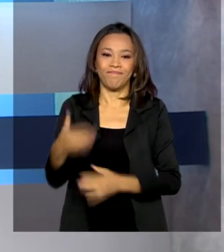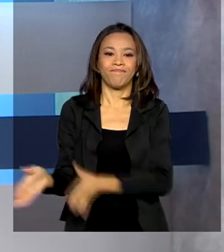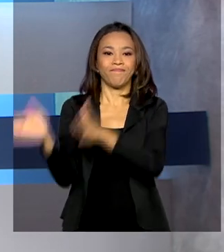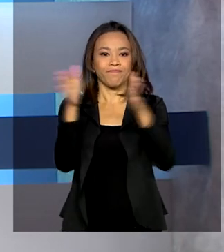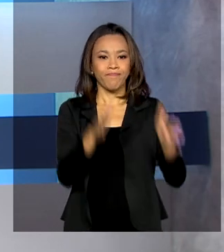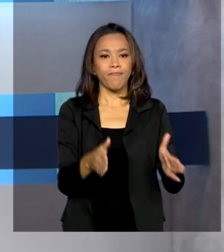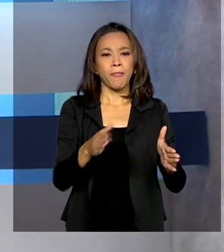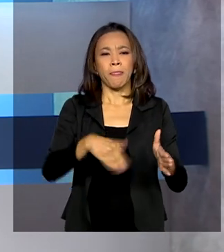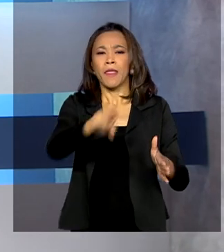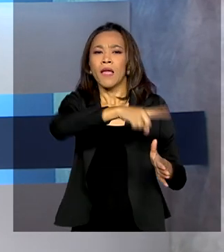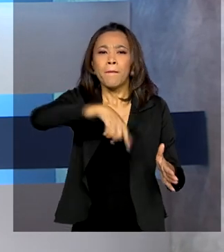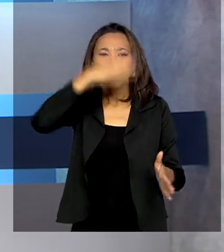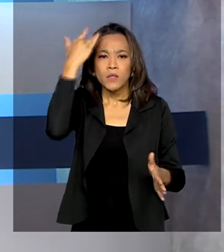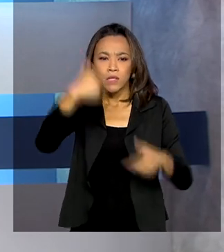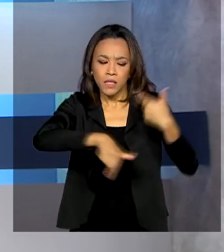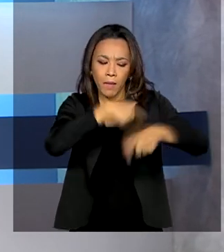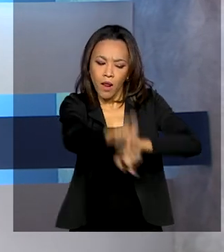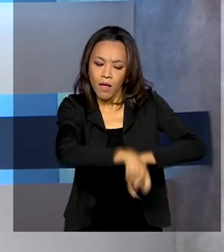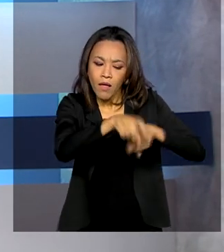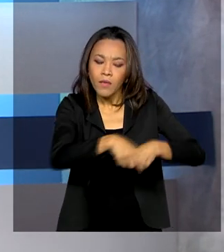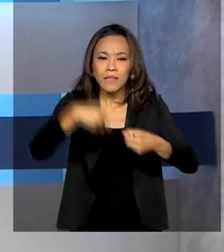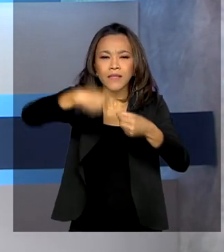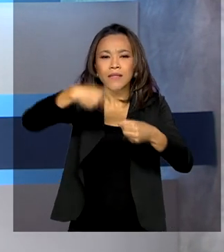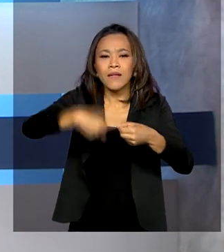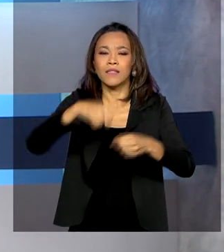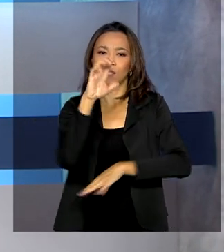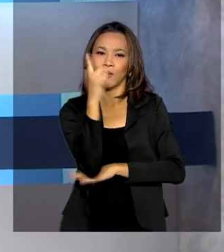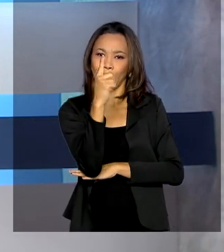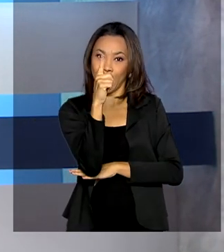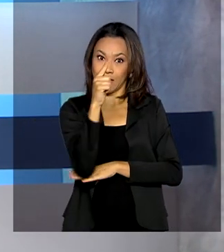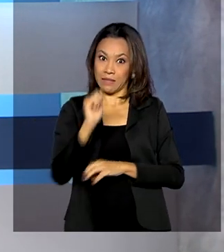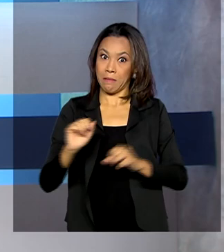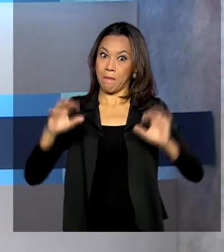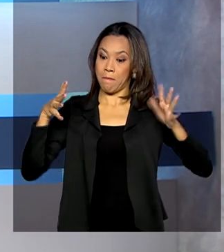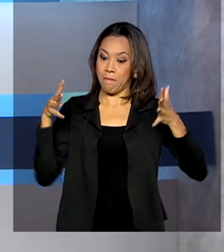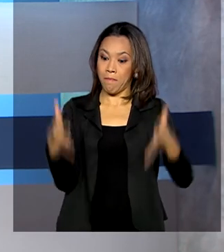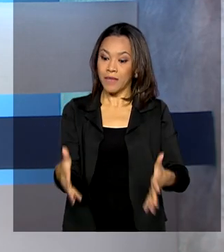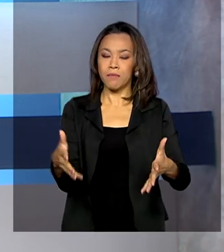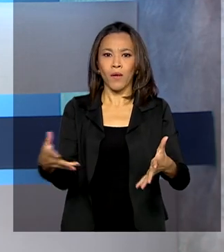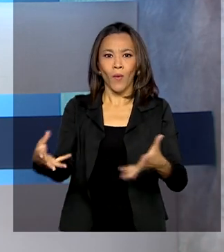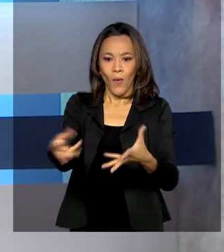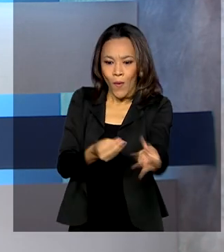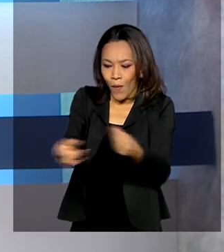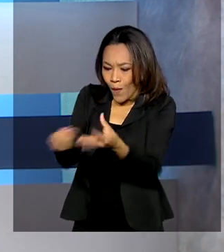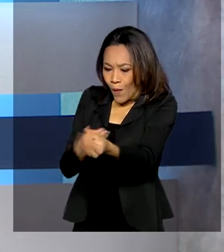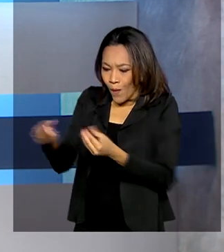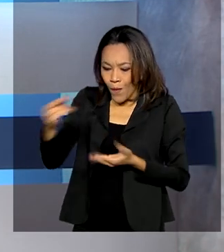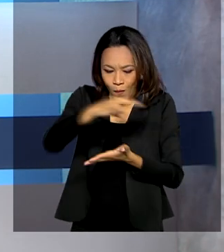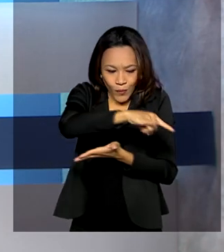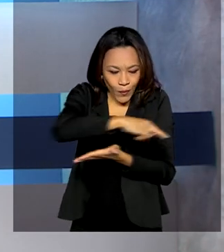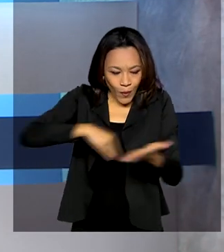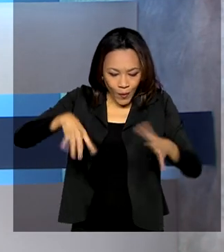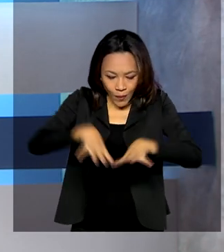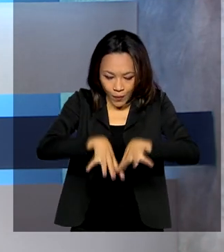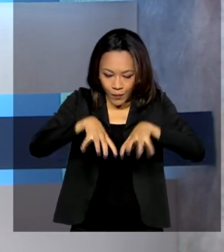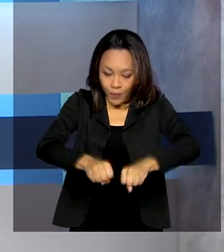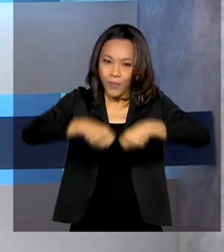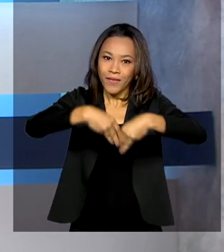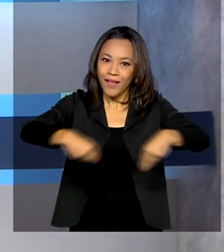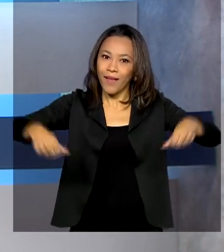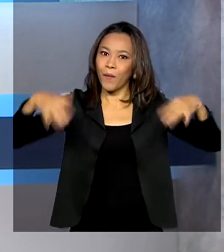Produtores rurais de flores de Goiás participaram da maior distribuição de títulos de terra da história do Estado.